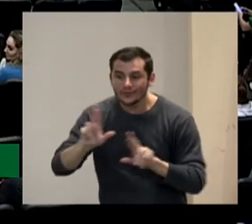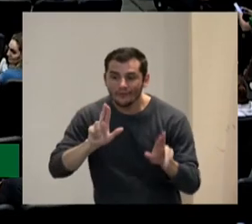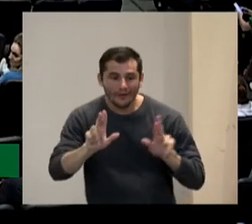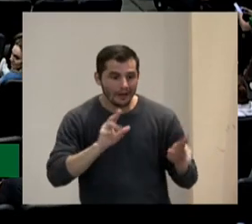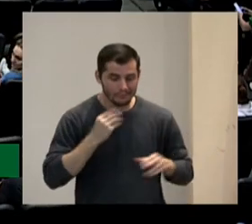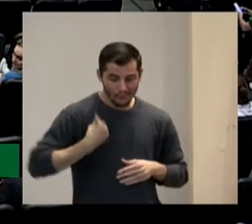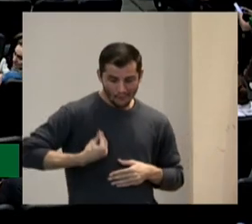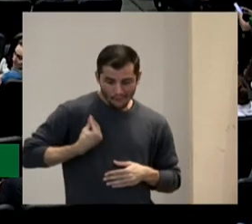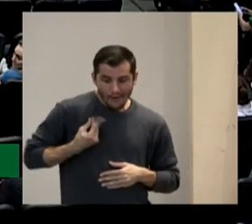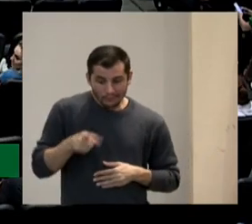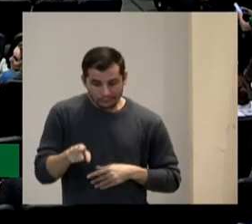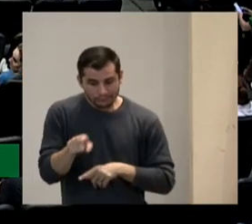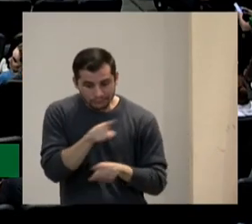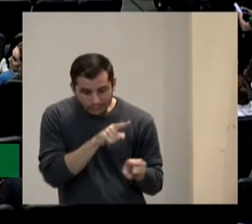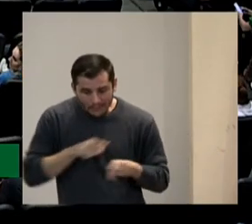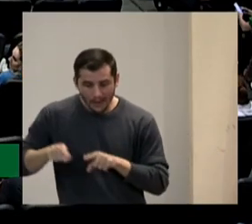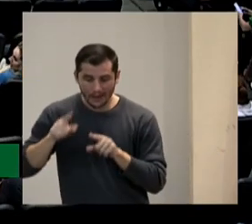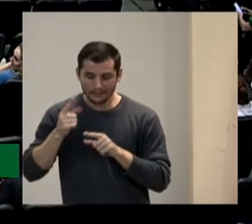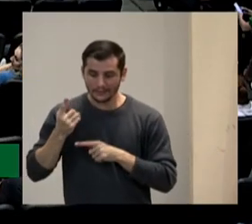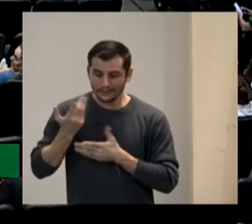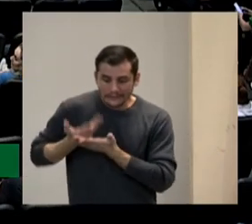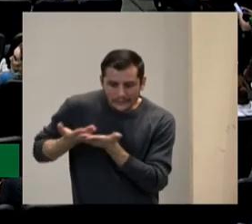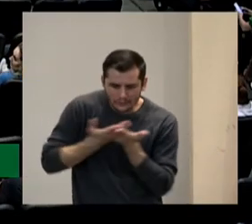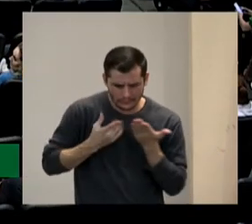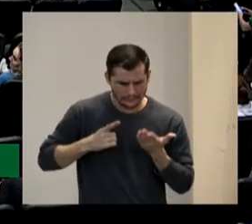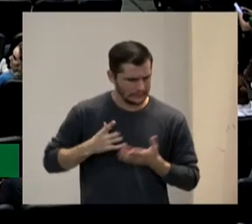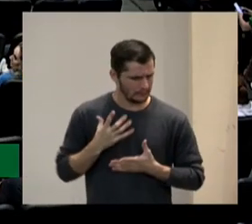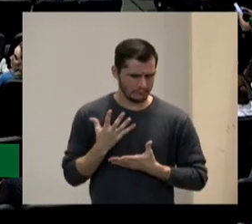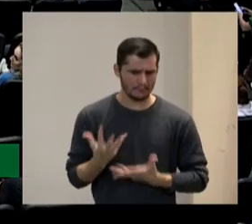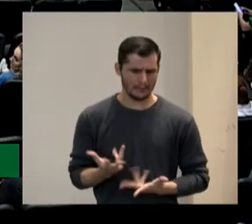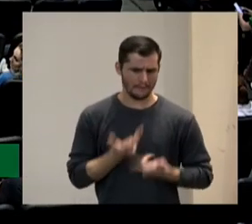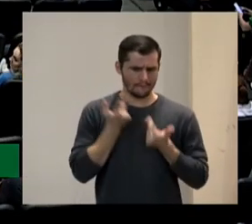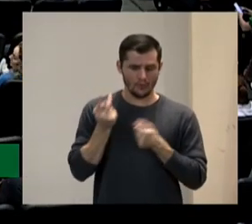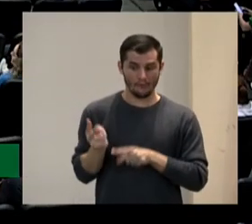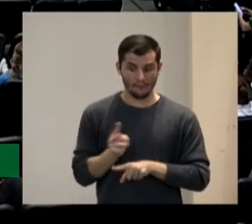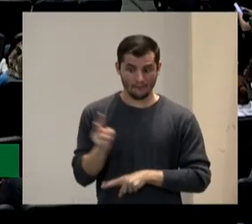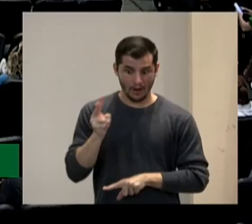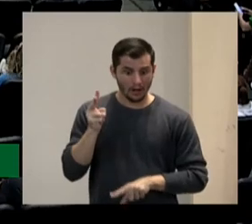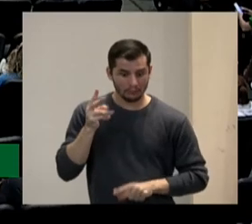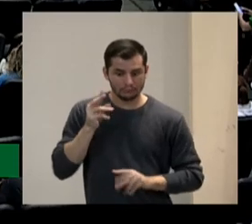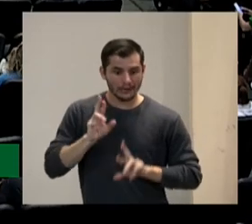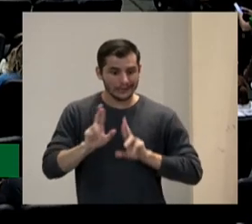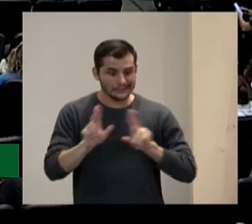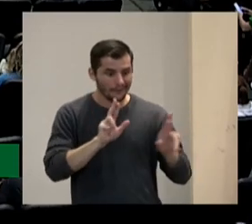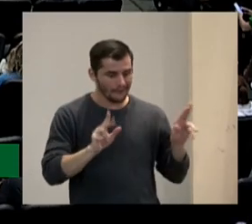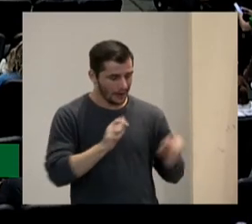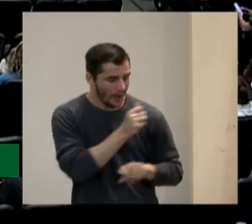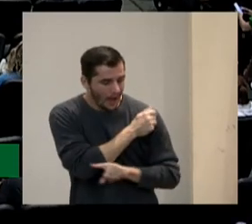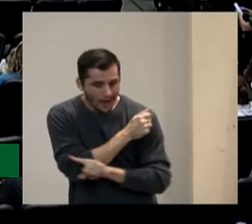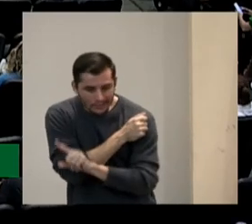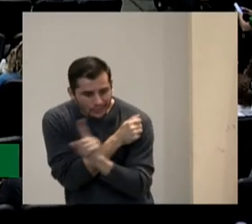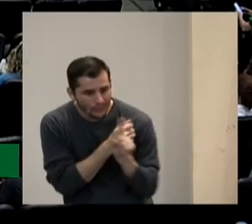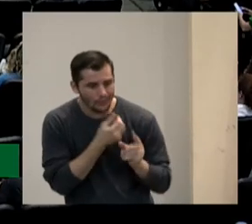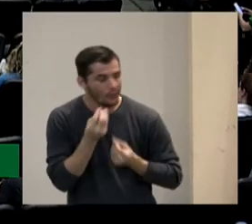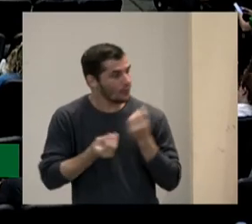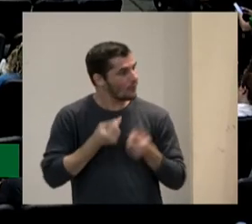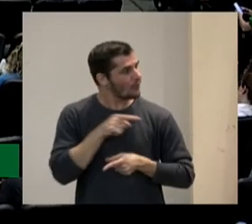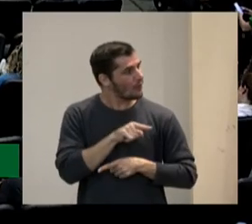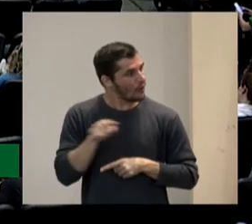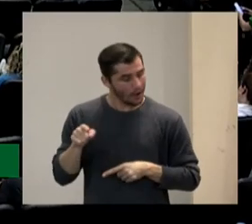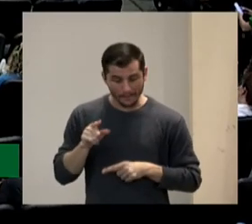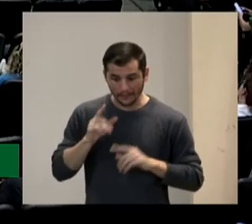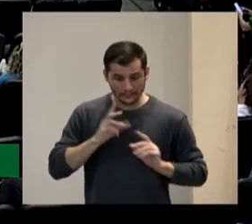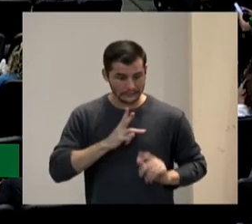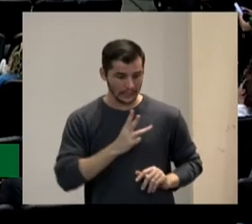estudos muito enriquecedores muito magníficos que falam das diferenças dos estudantes que passam os três anos na